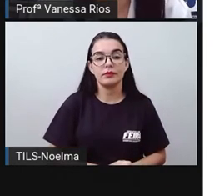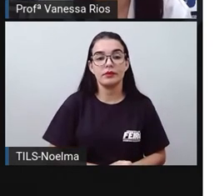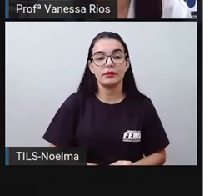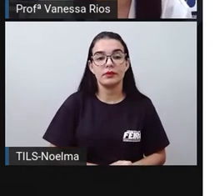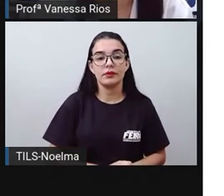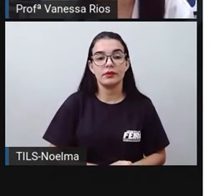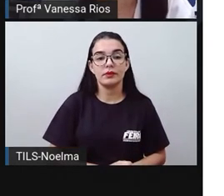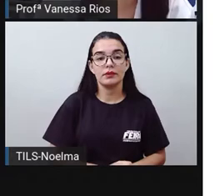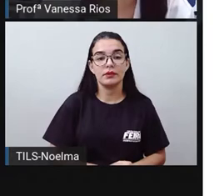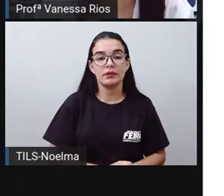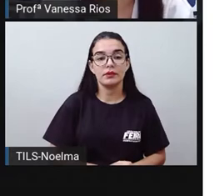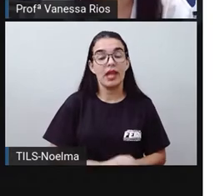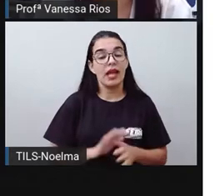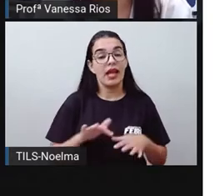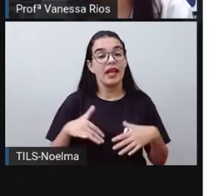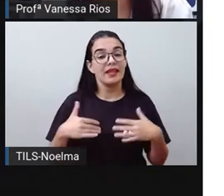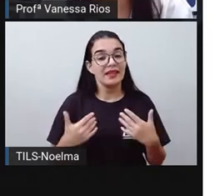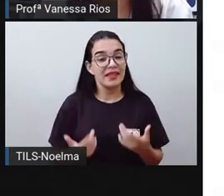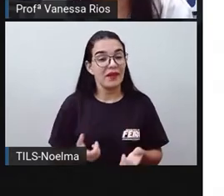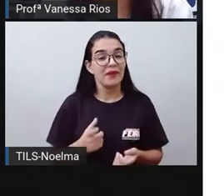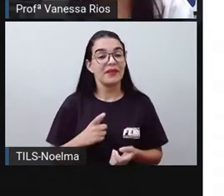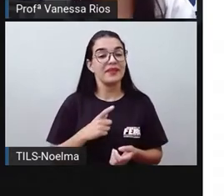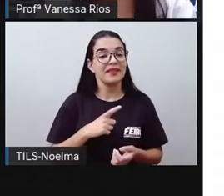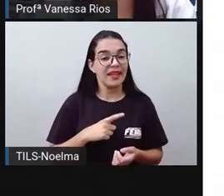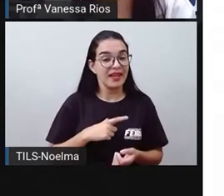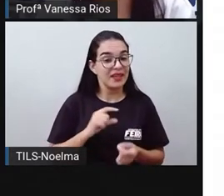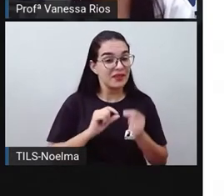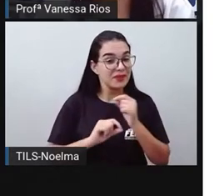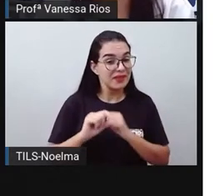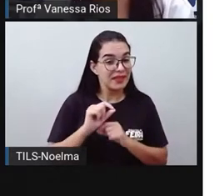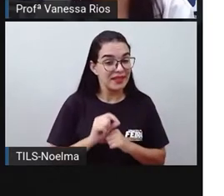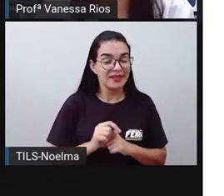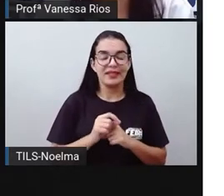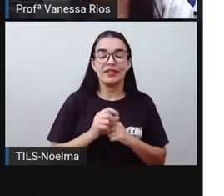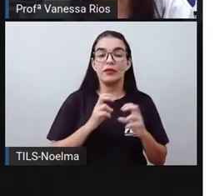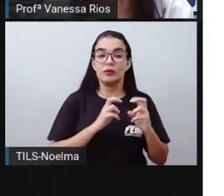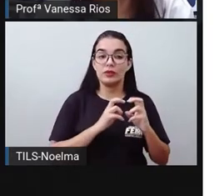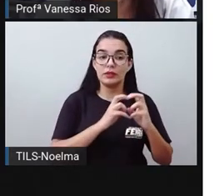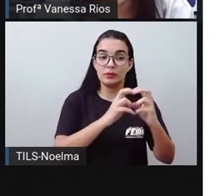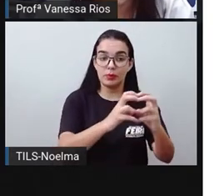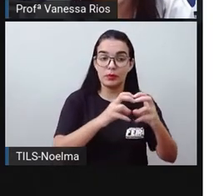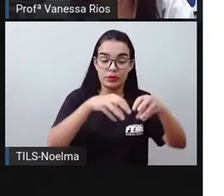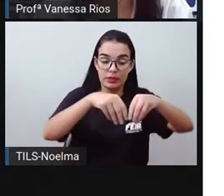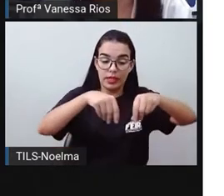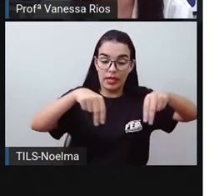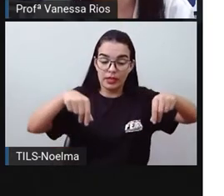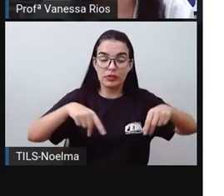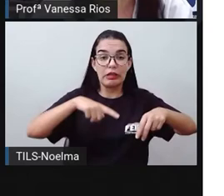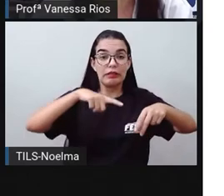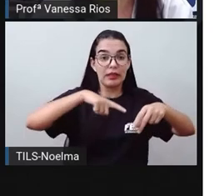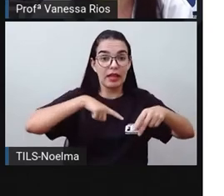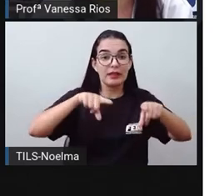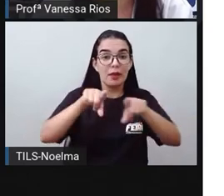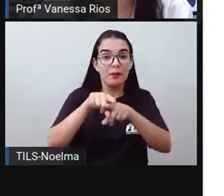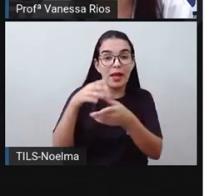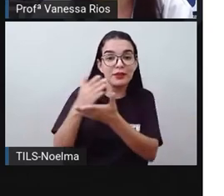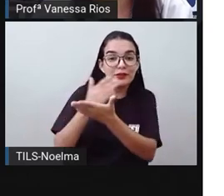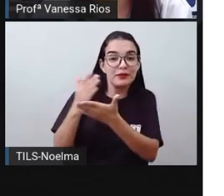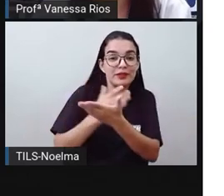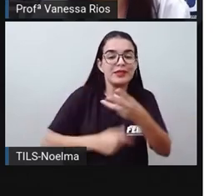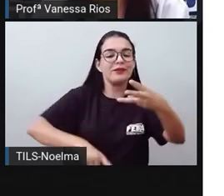E aí, entre os transportes terrestres, nós podemos dividir em três grupos. Nós temos os